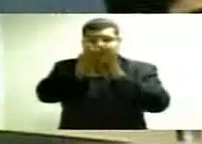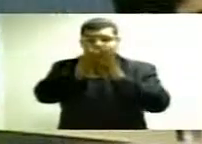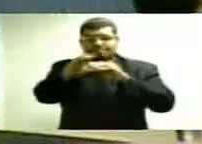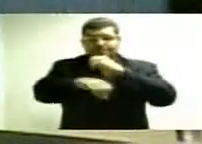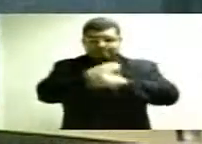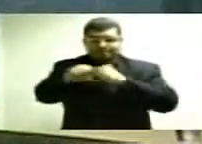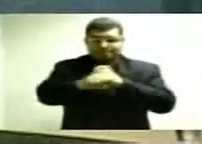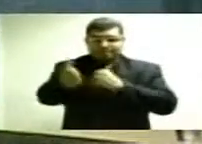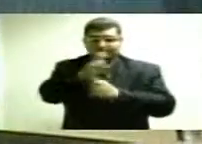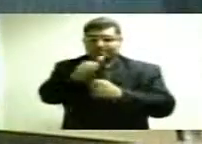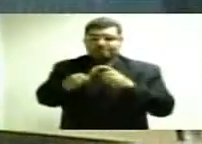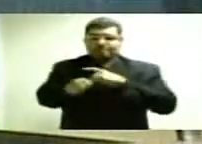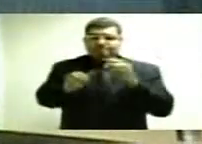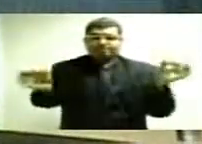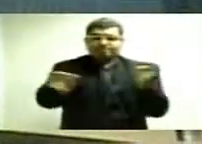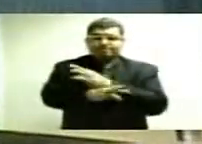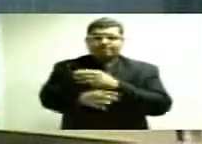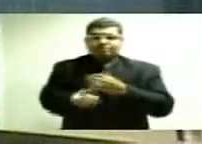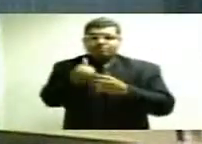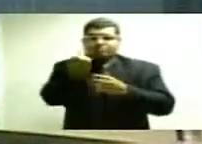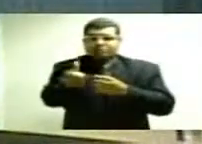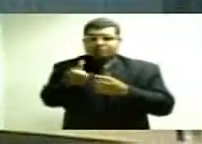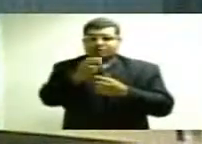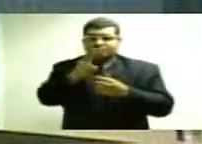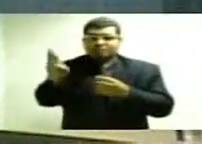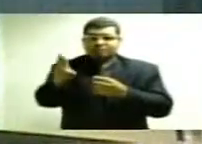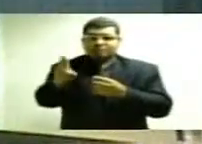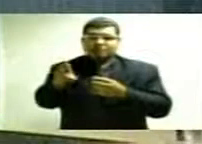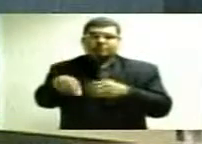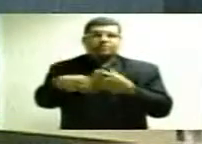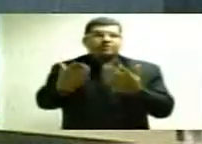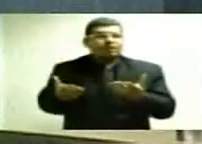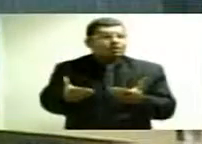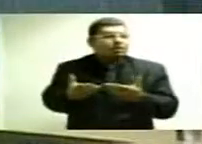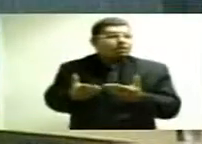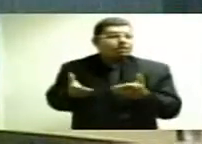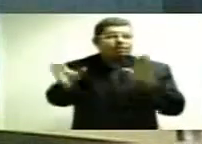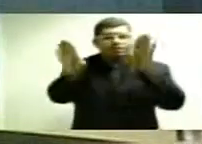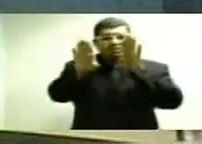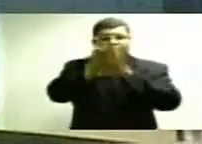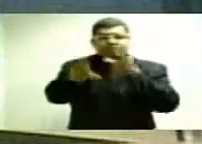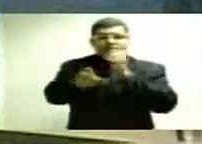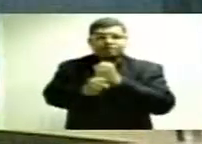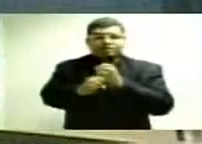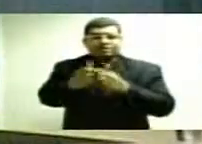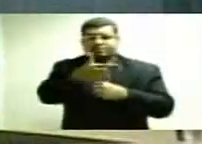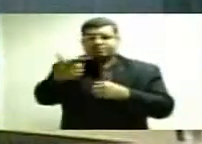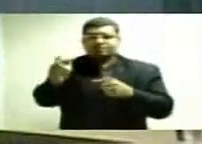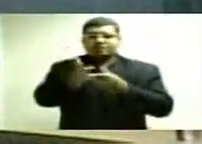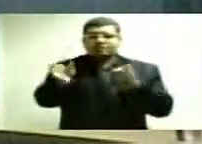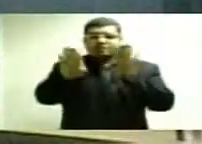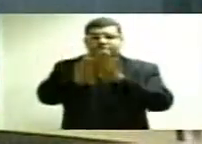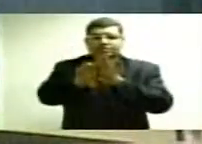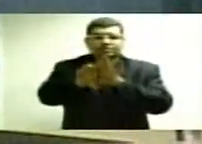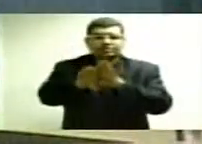de 2011, teve que cancelar 700 milhões de reais de empenho. Para fechar as contas de 2012, teve